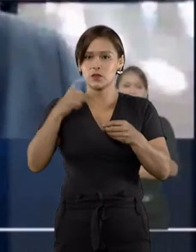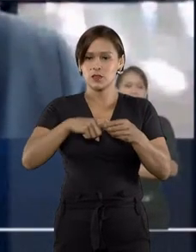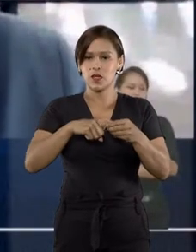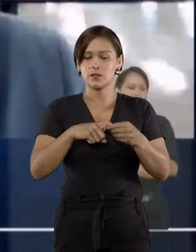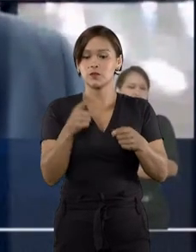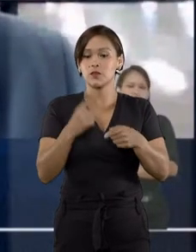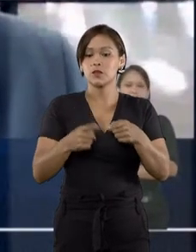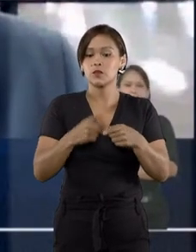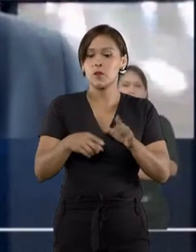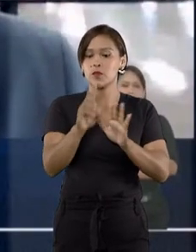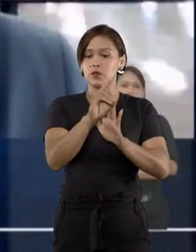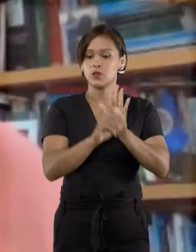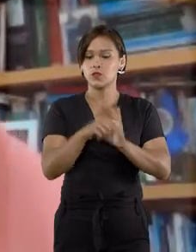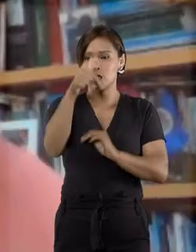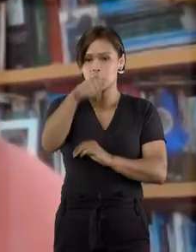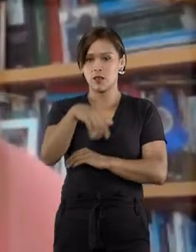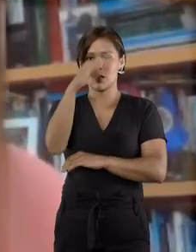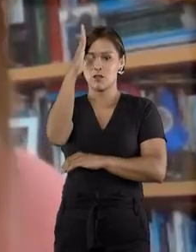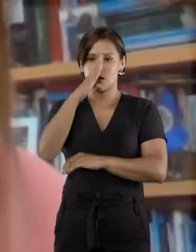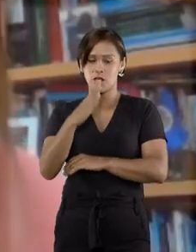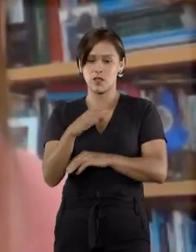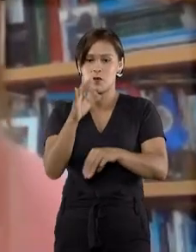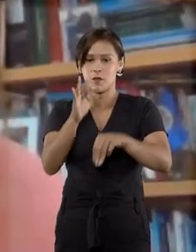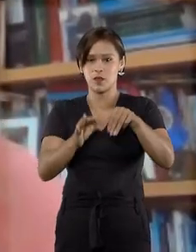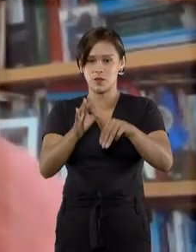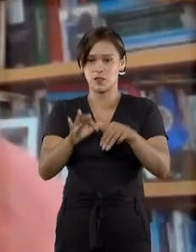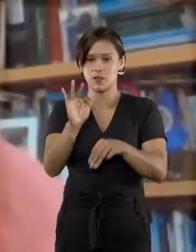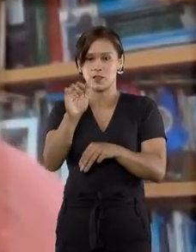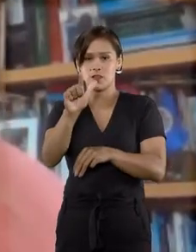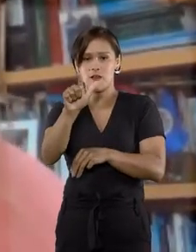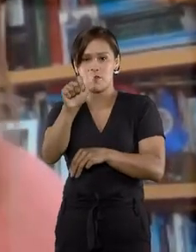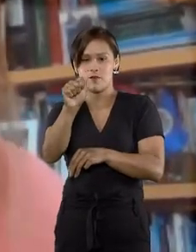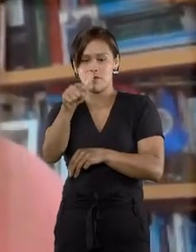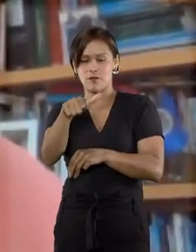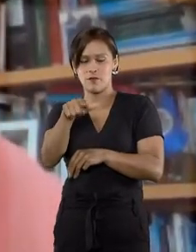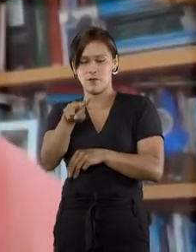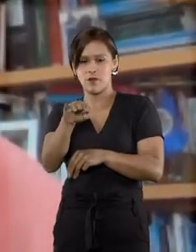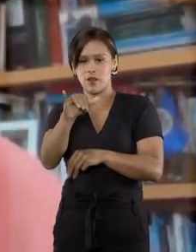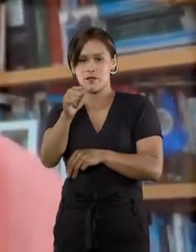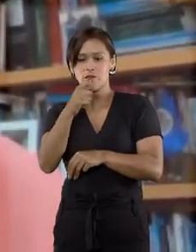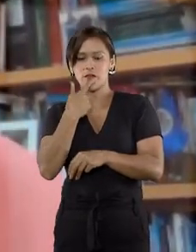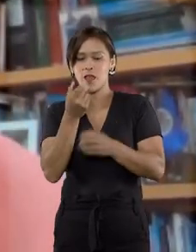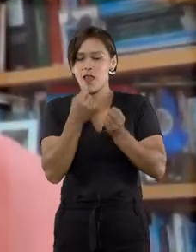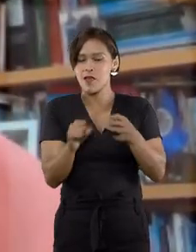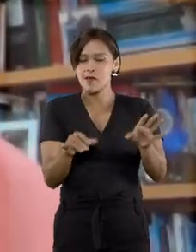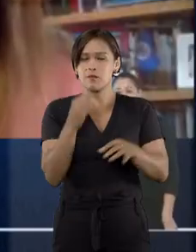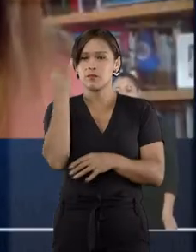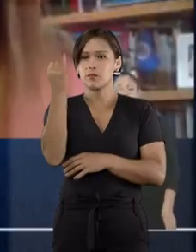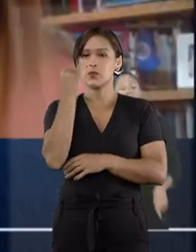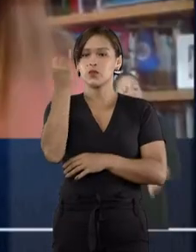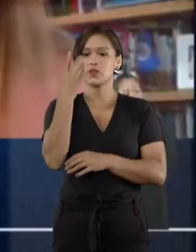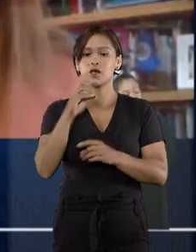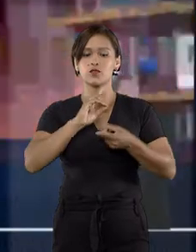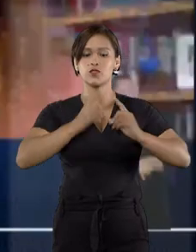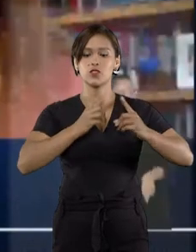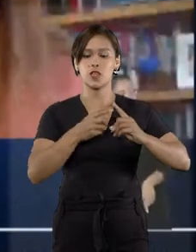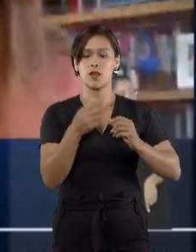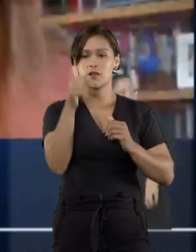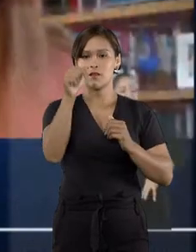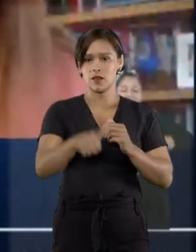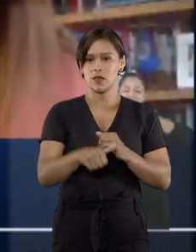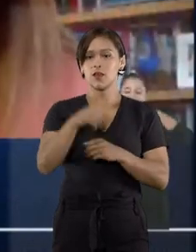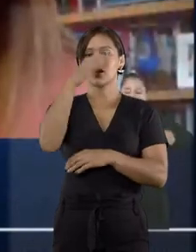problemas do direito brasileiro. Para a jurista Flávia Piovesan, o livro apresenta um importante diálogo entre o sistema